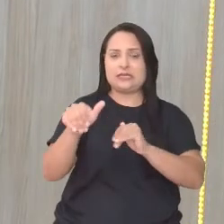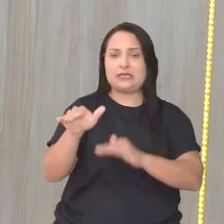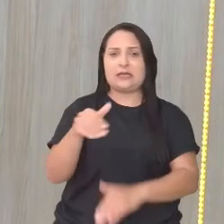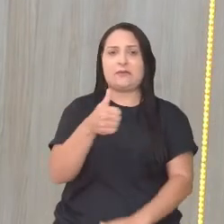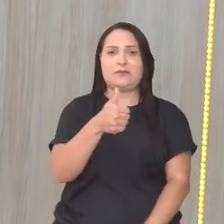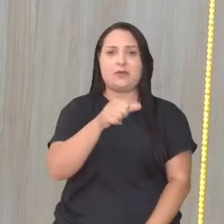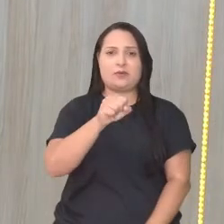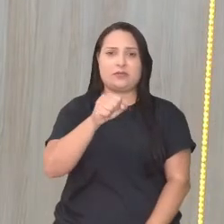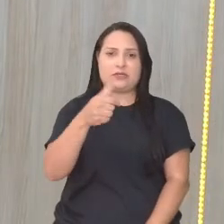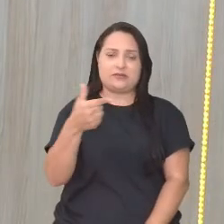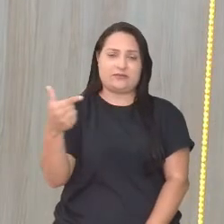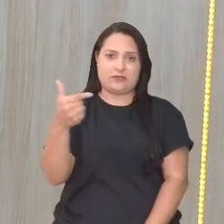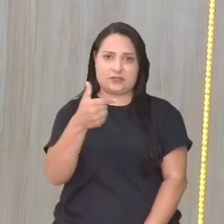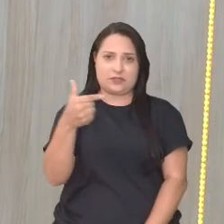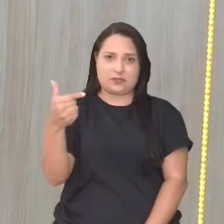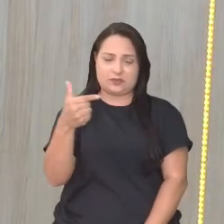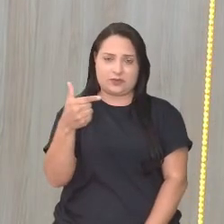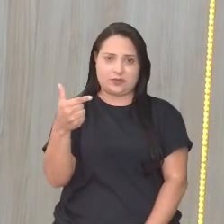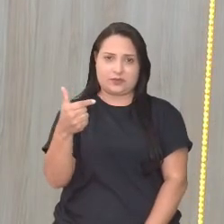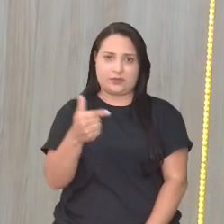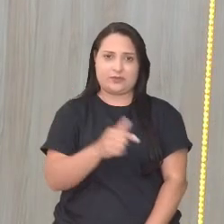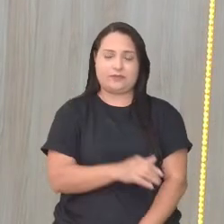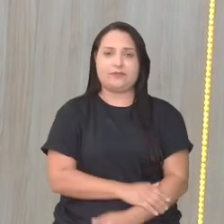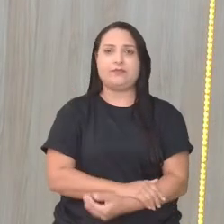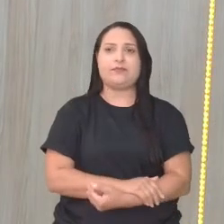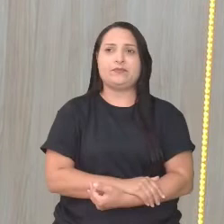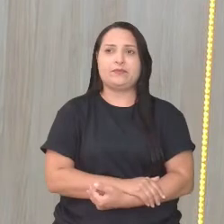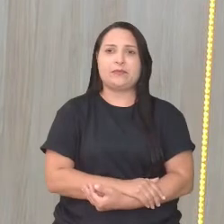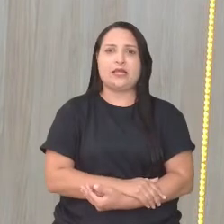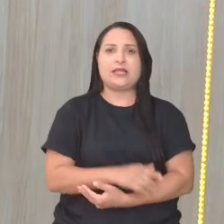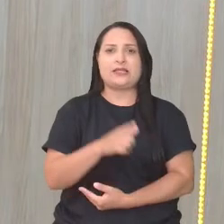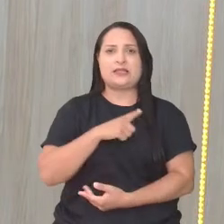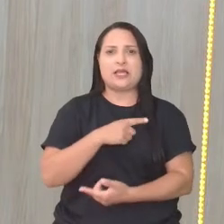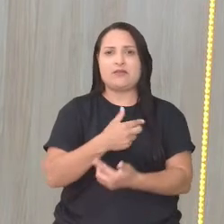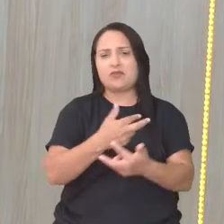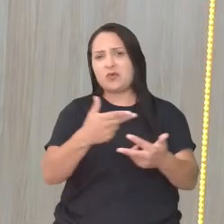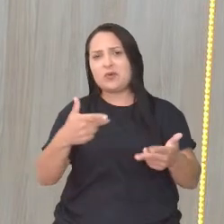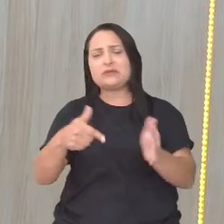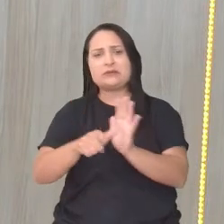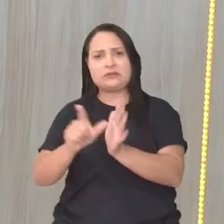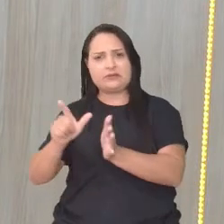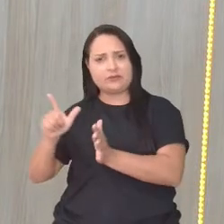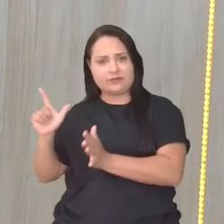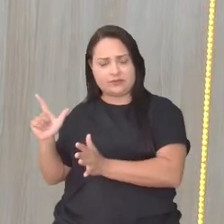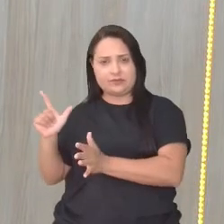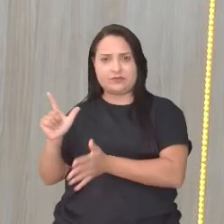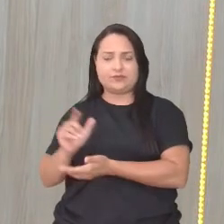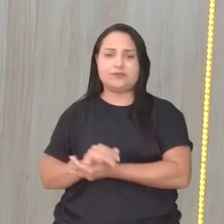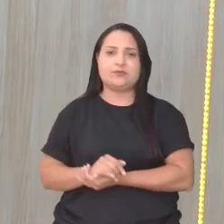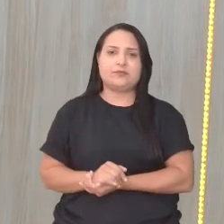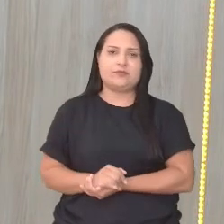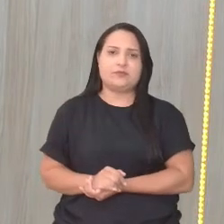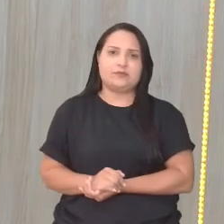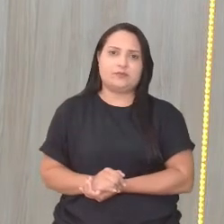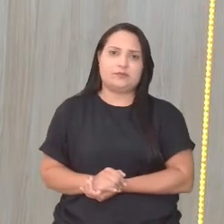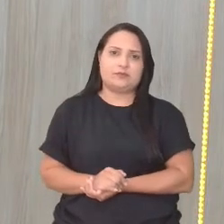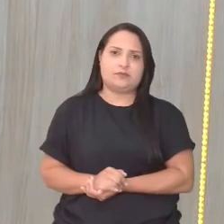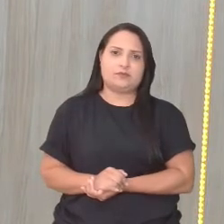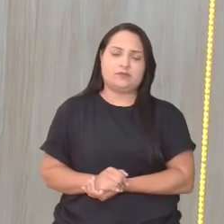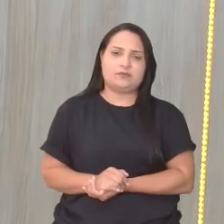de 1822. Mas vamos embora aqui, porque tiveram algumas coisas antes que deu